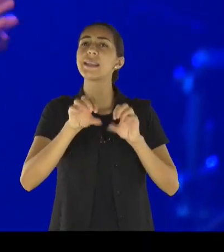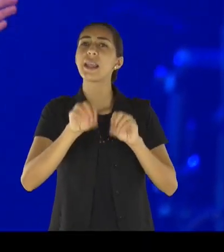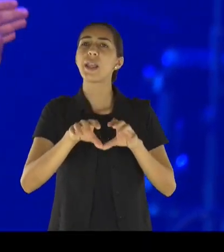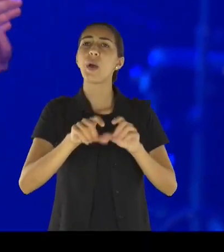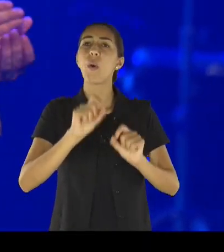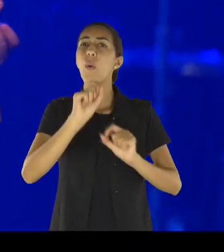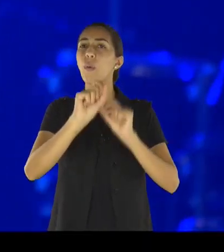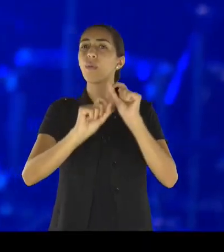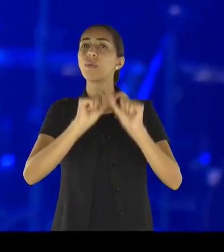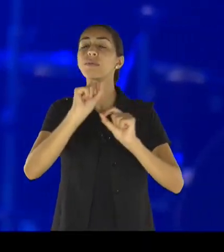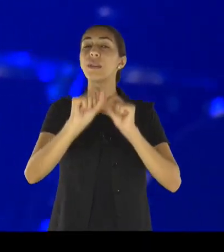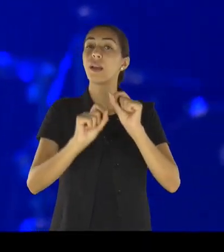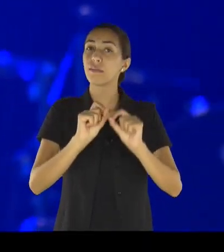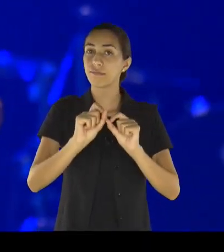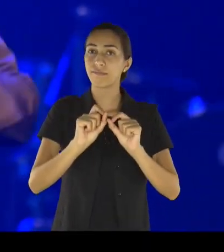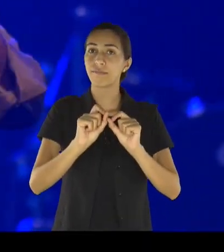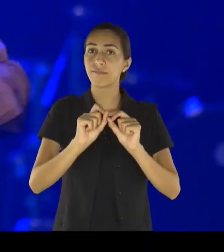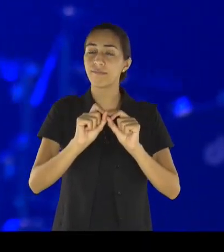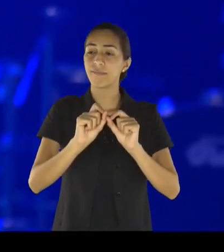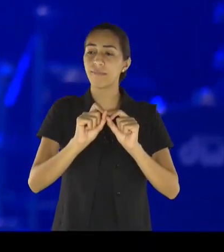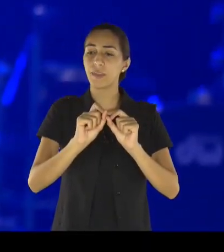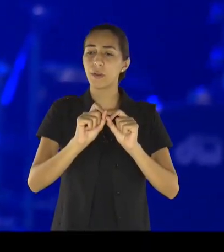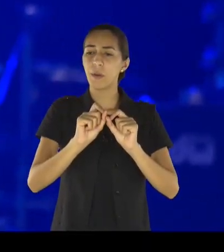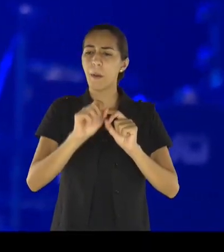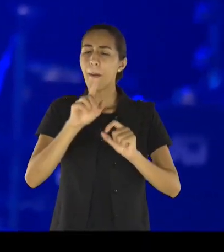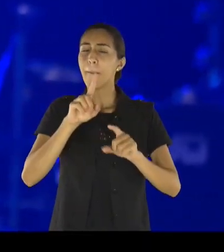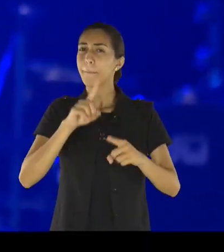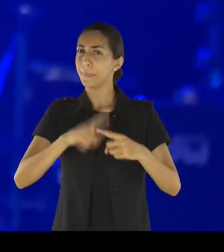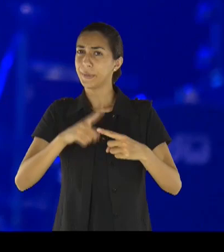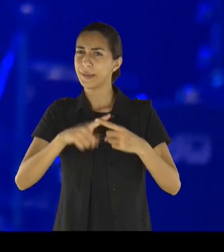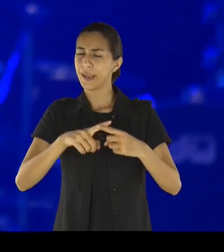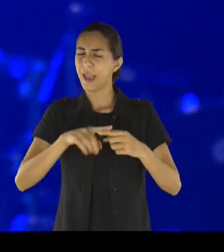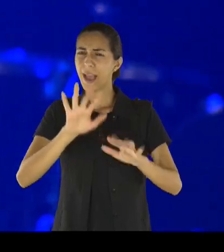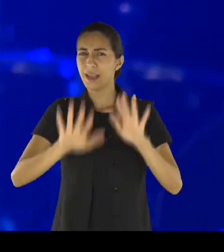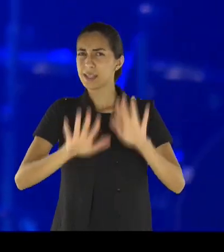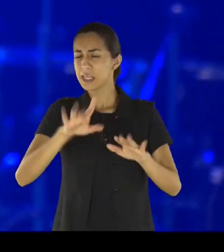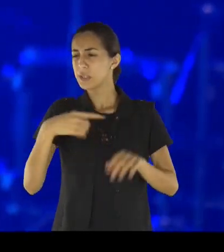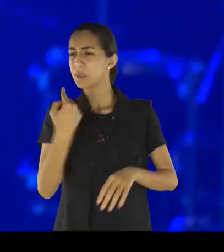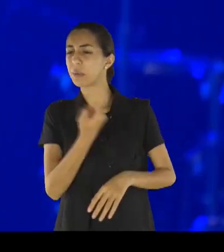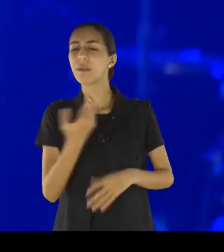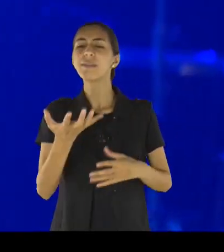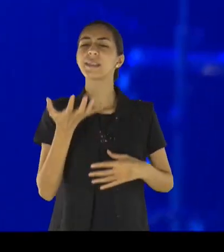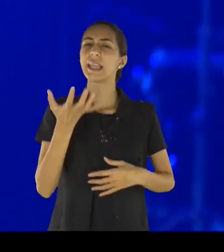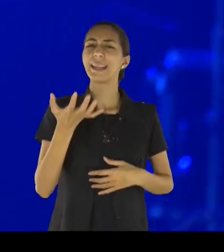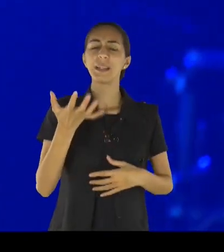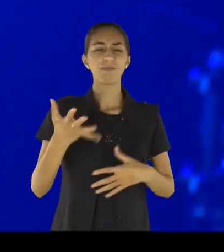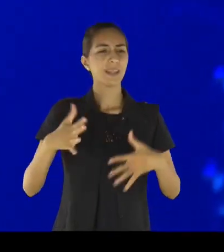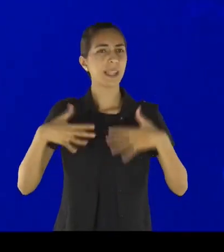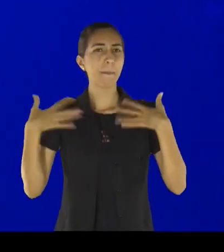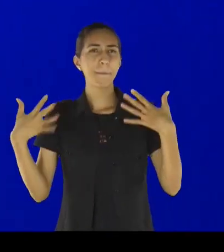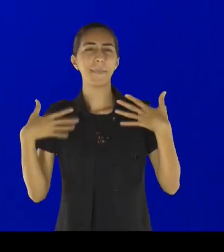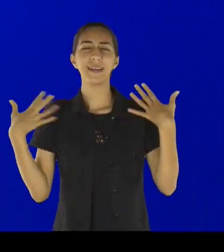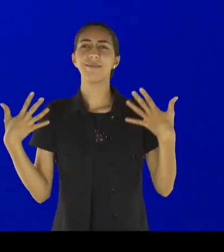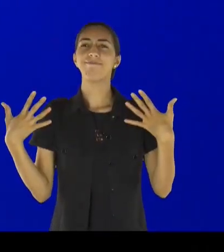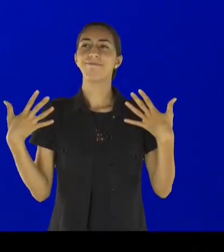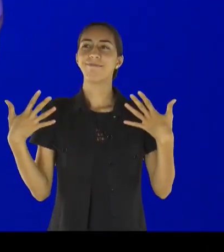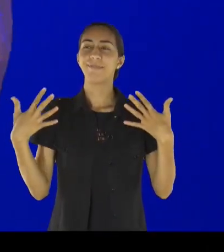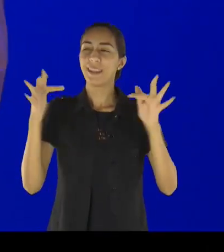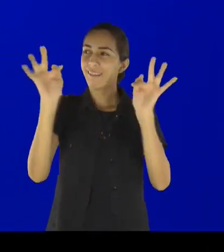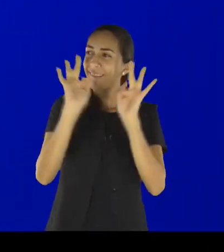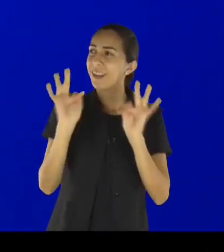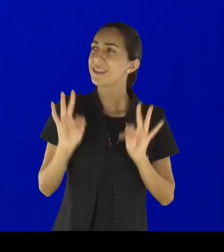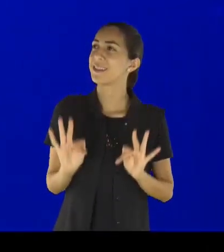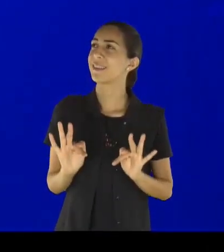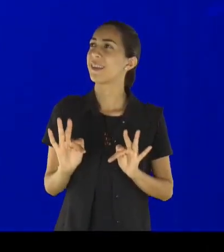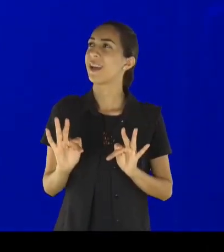indo de encontro o que eu preciso, eu quero ter ânimo, mas ainda eu quero ficar, eu preciso